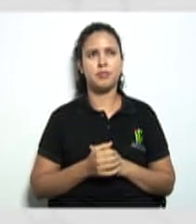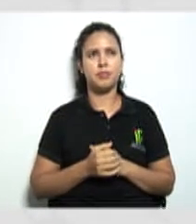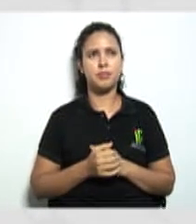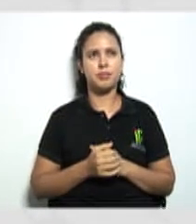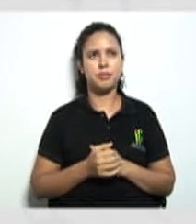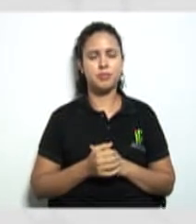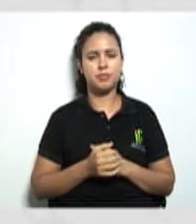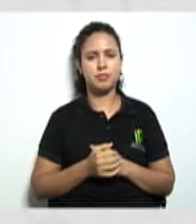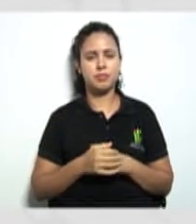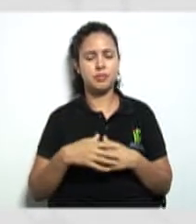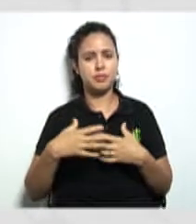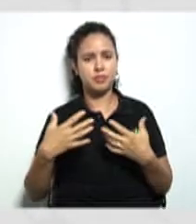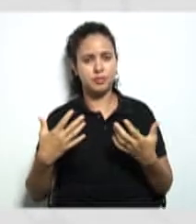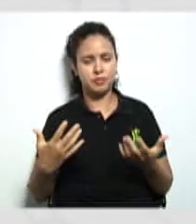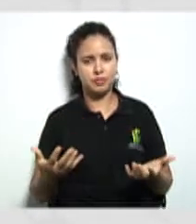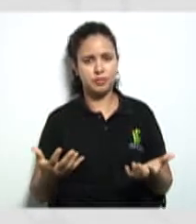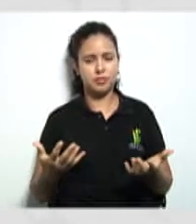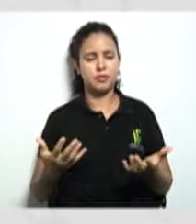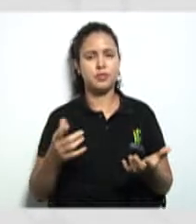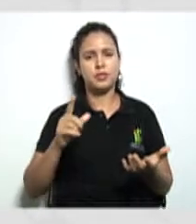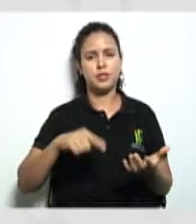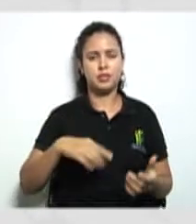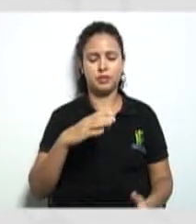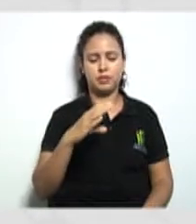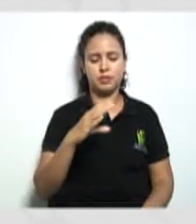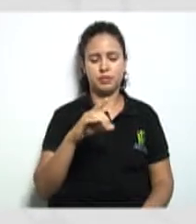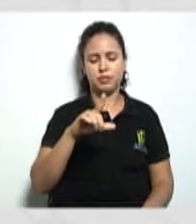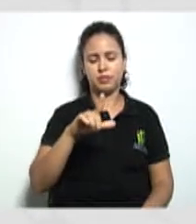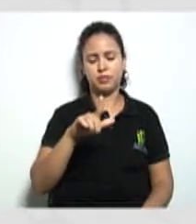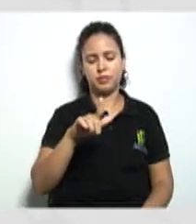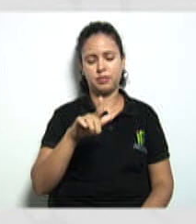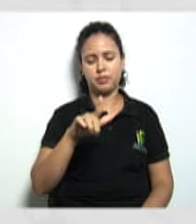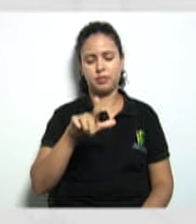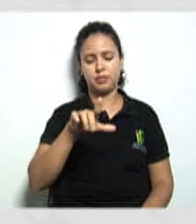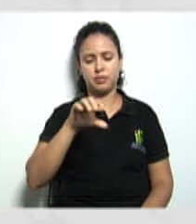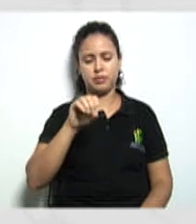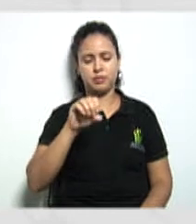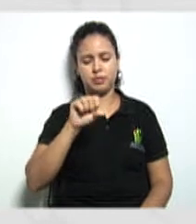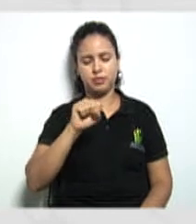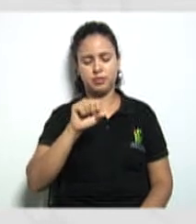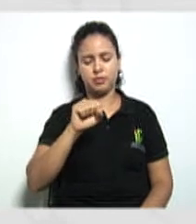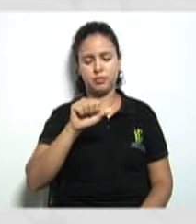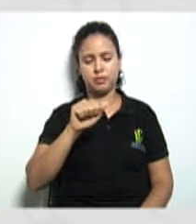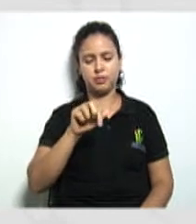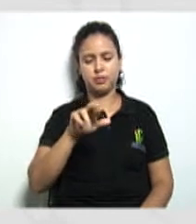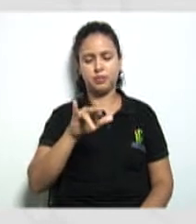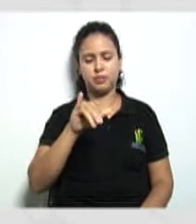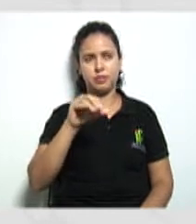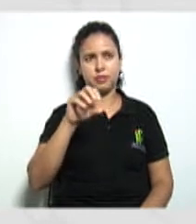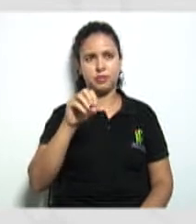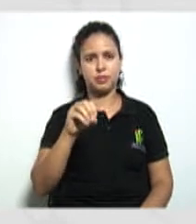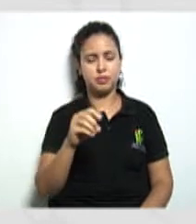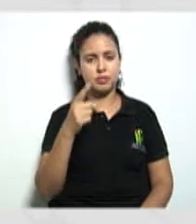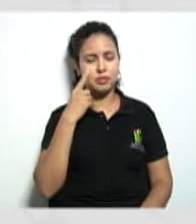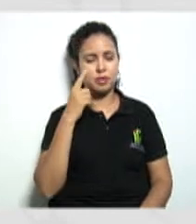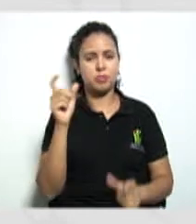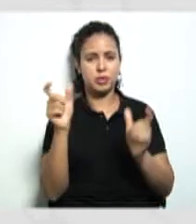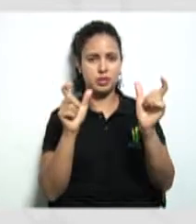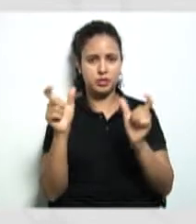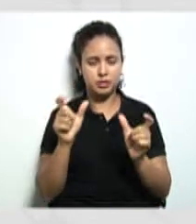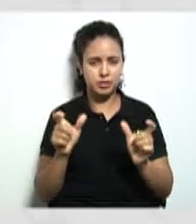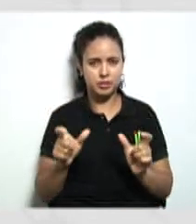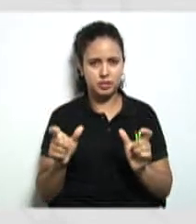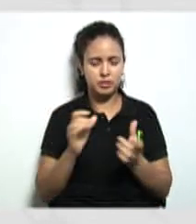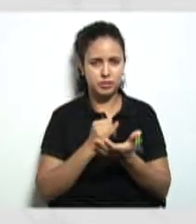esse nosso colossário aqui são aquelas palavrinhas que vimos aí no início